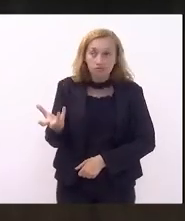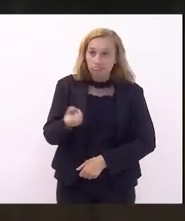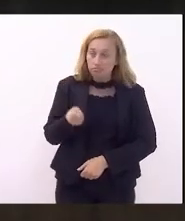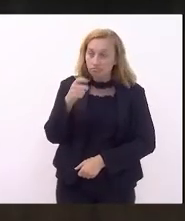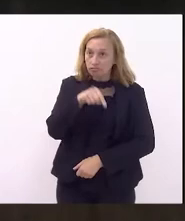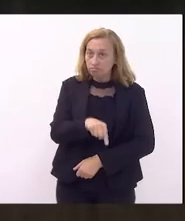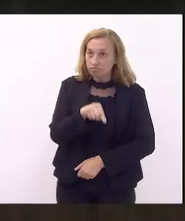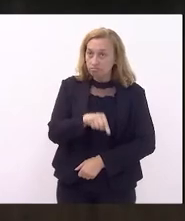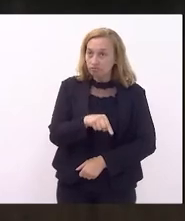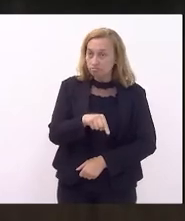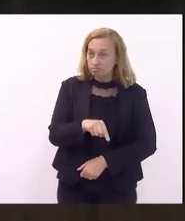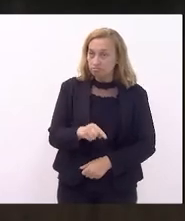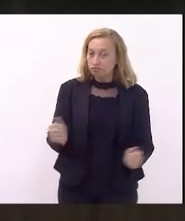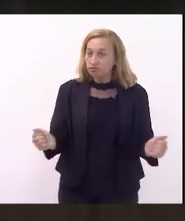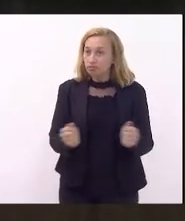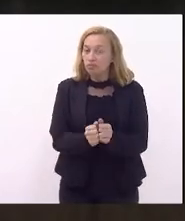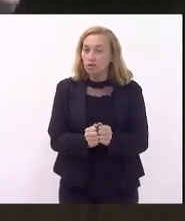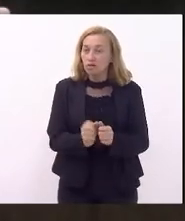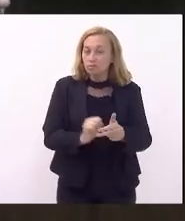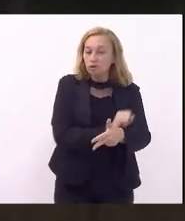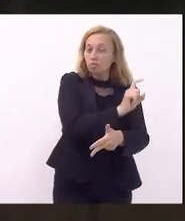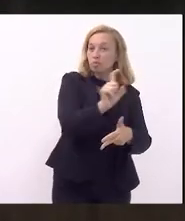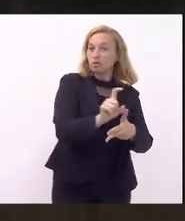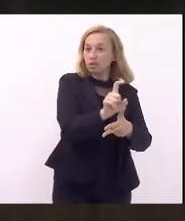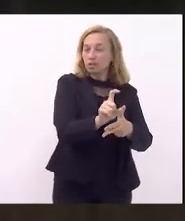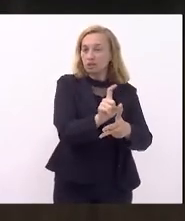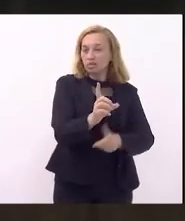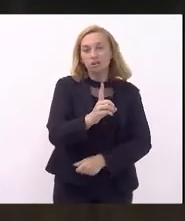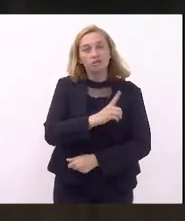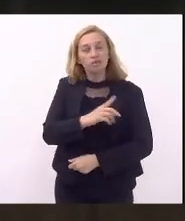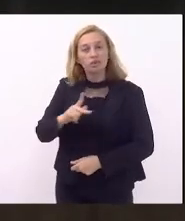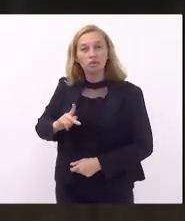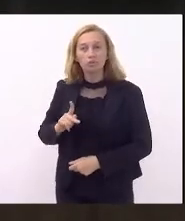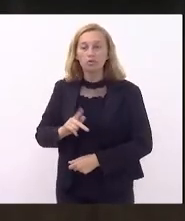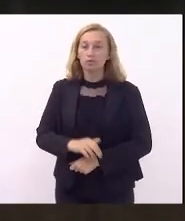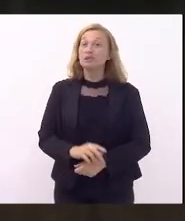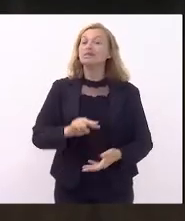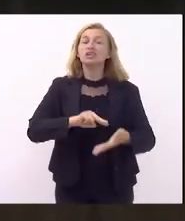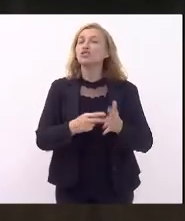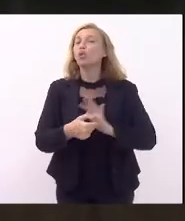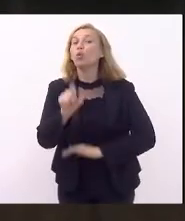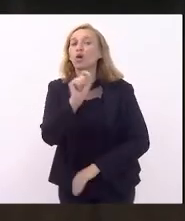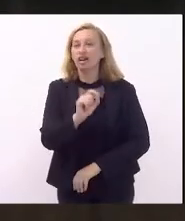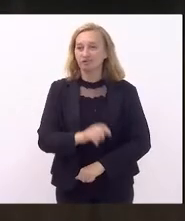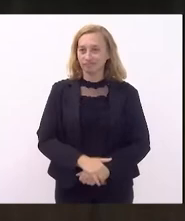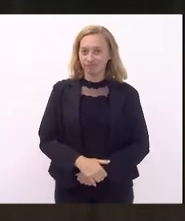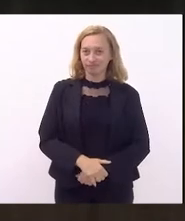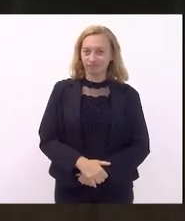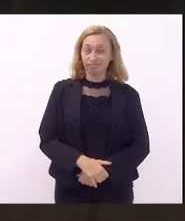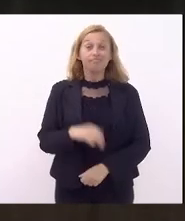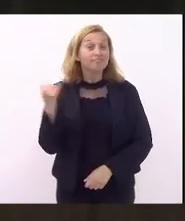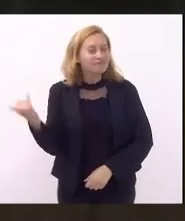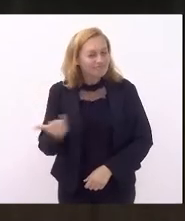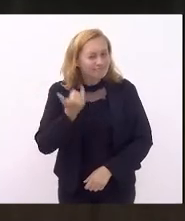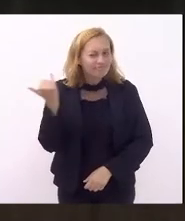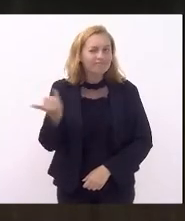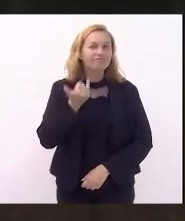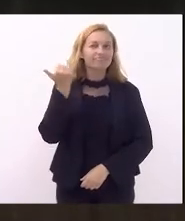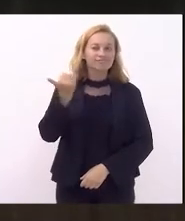aqui de autoria conjunta do Poder Executivo e da Defensoria, o que significa um importante